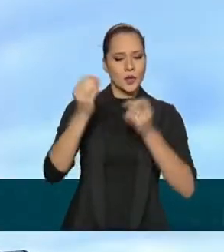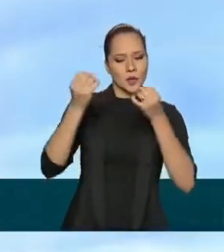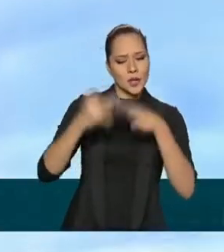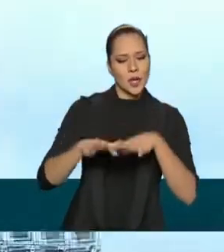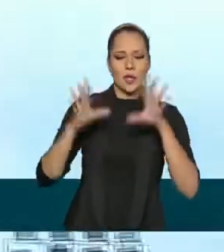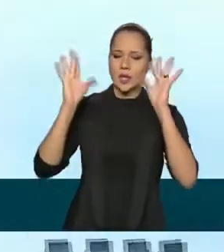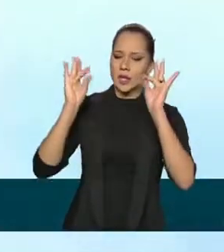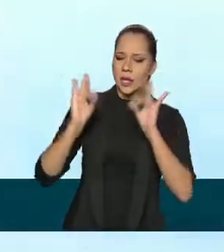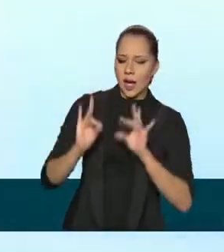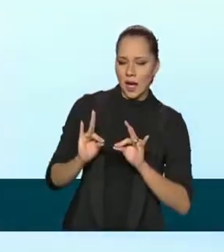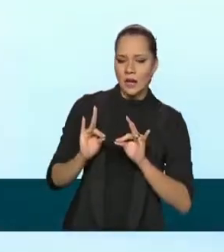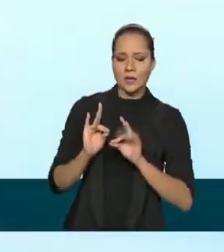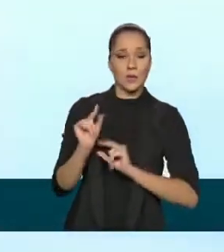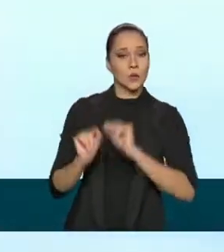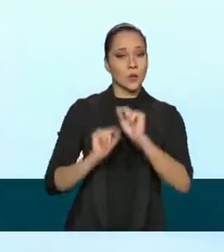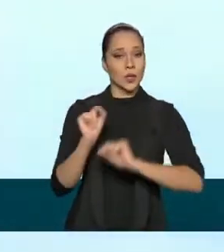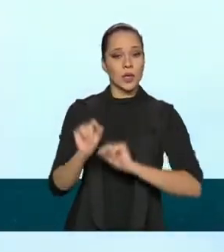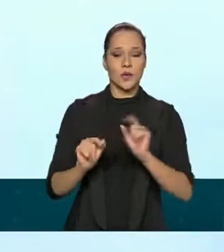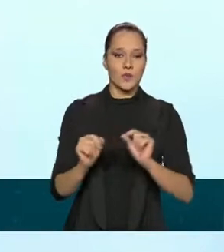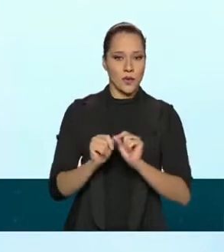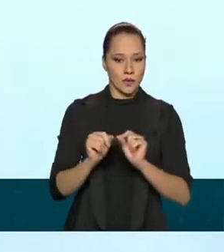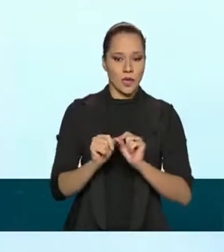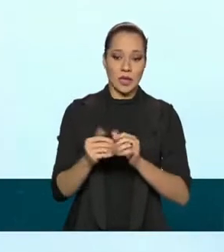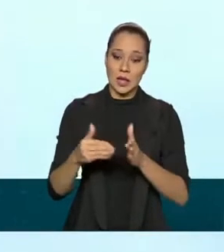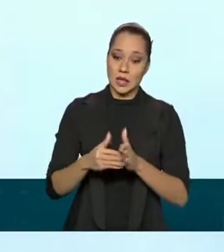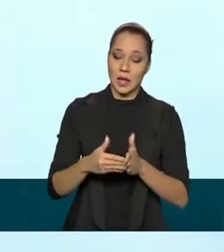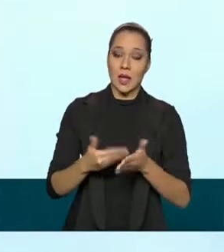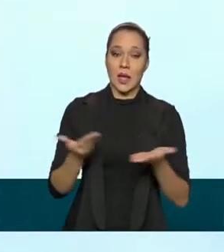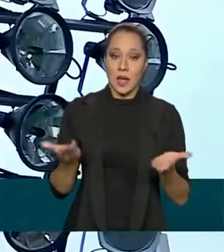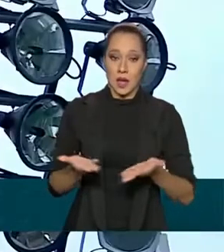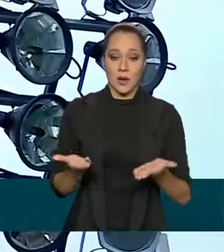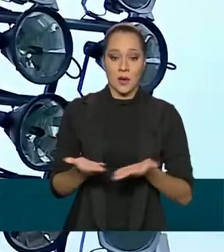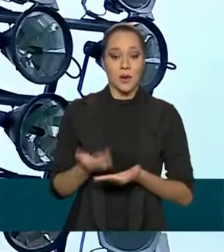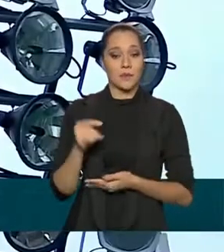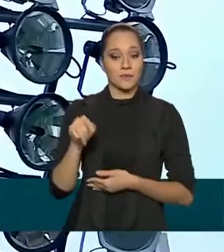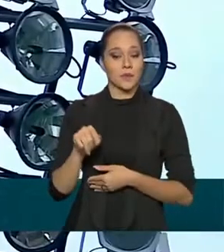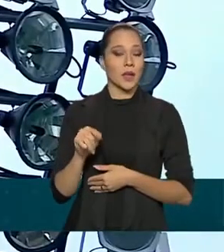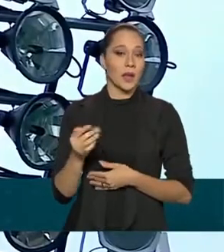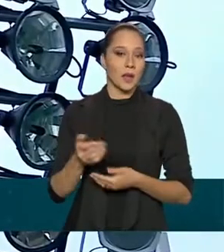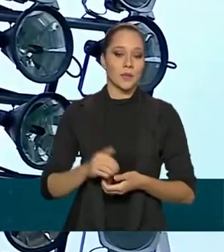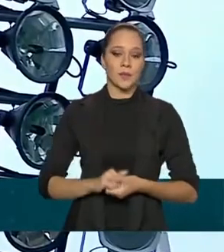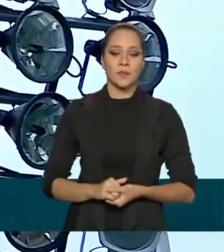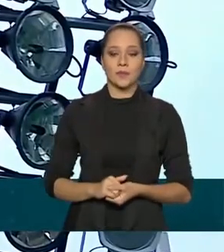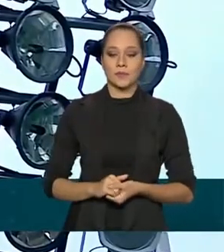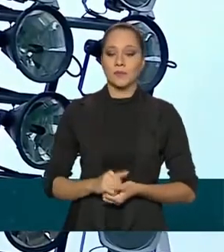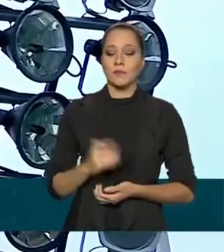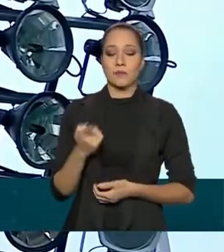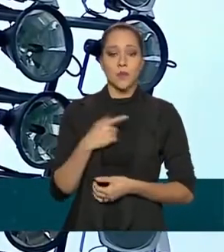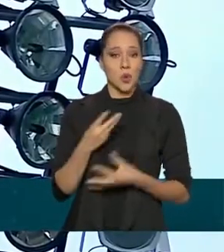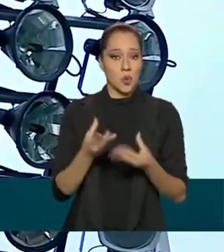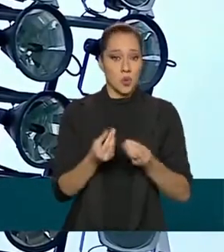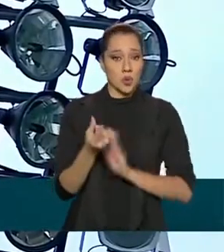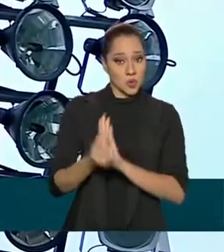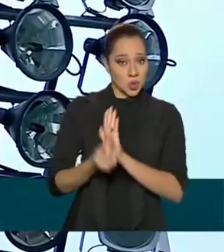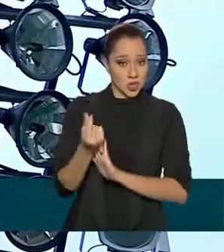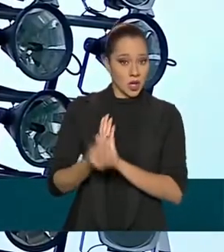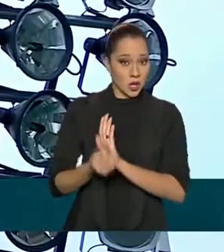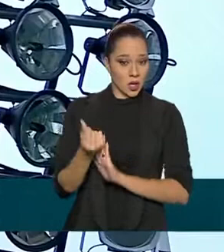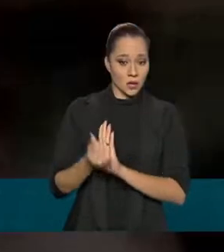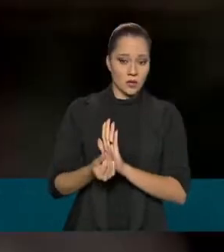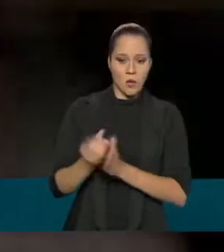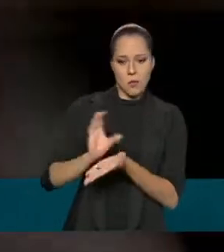de detalhes do que foi feito até então, inclusive com a maior parte dos recursos